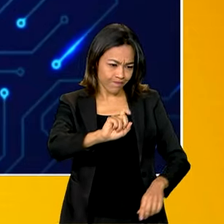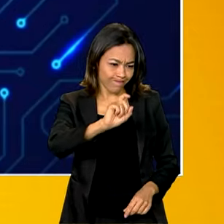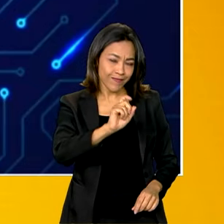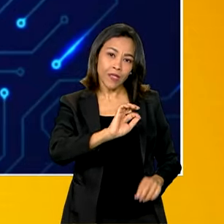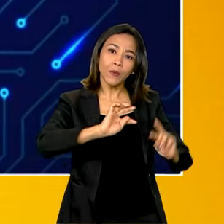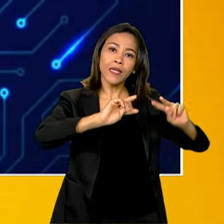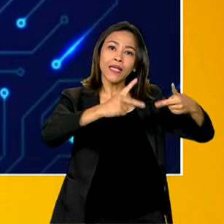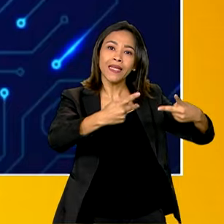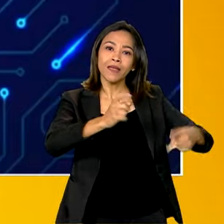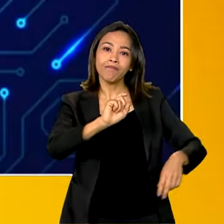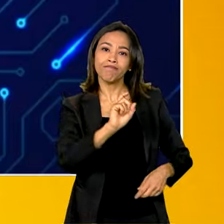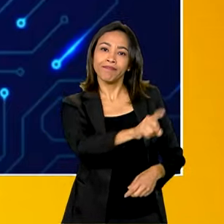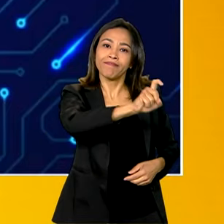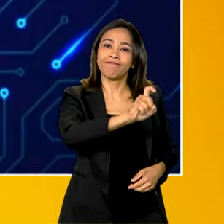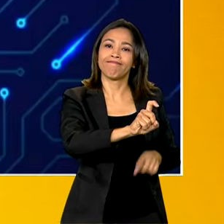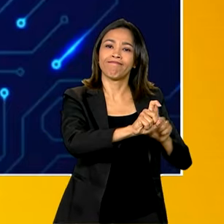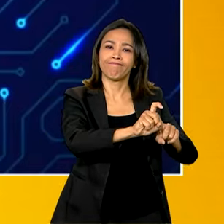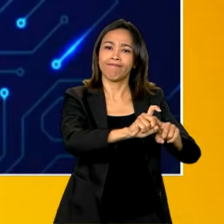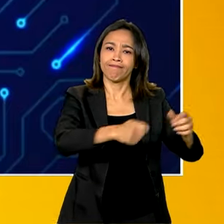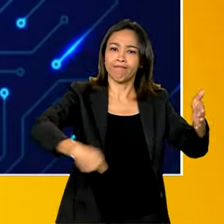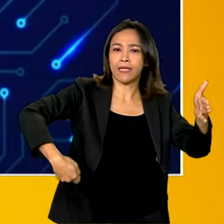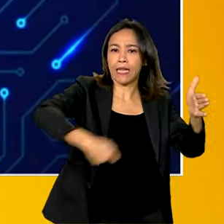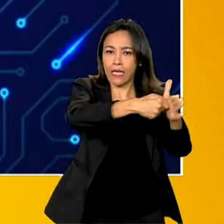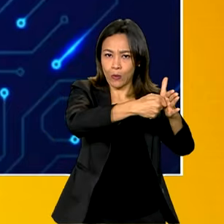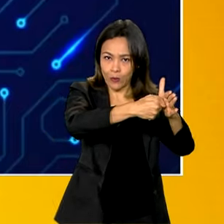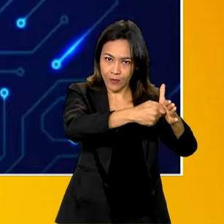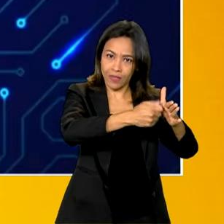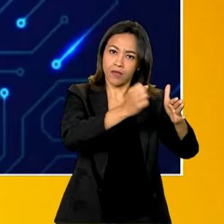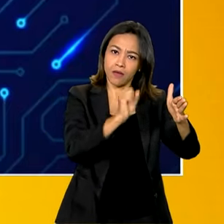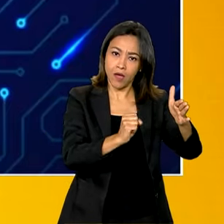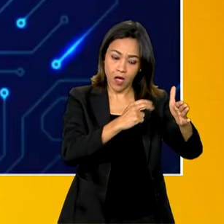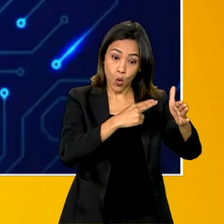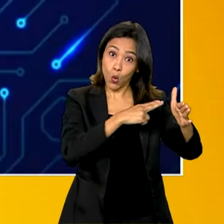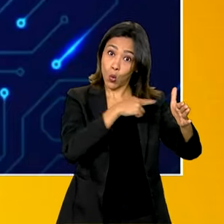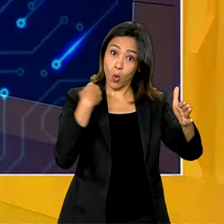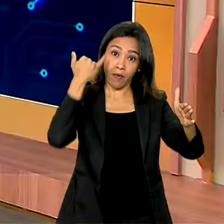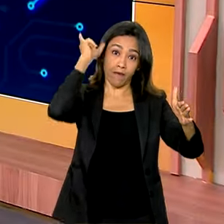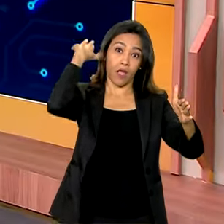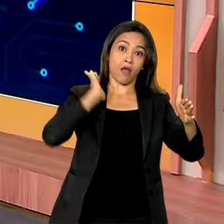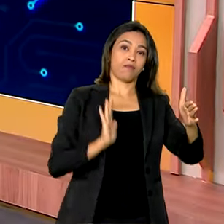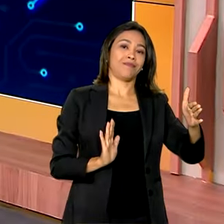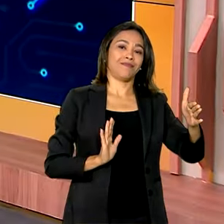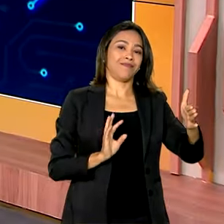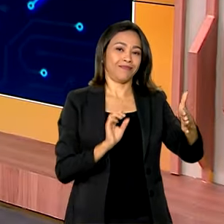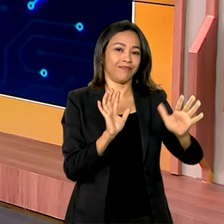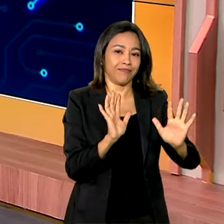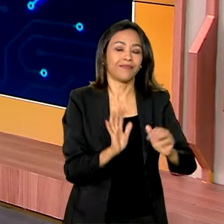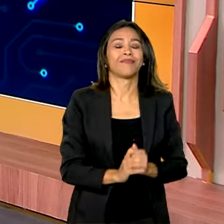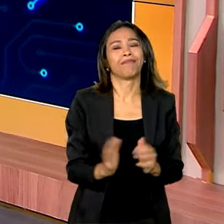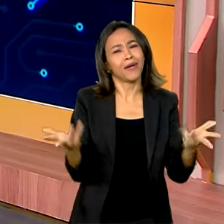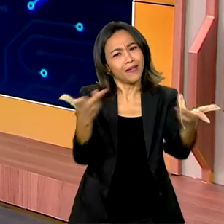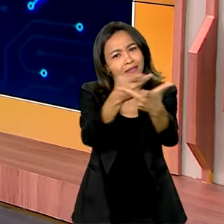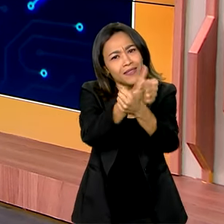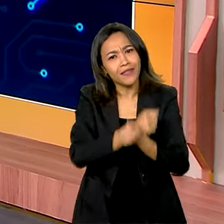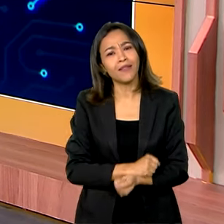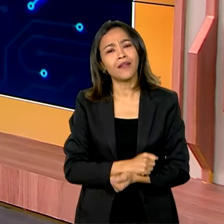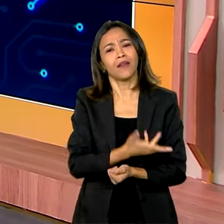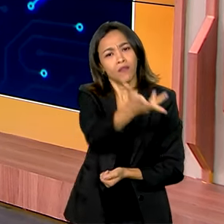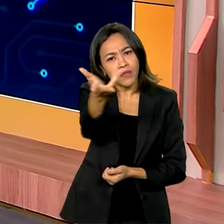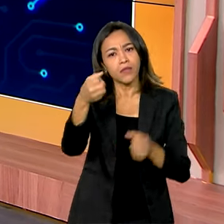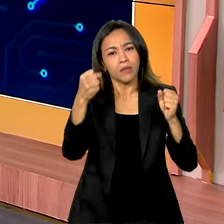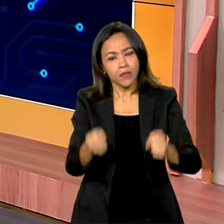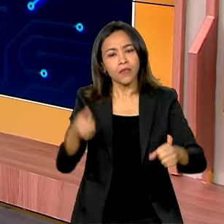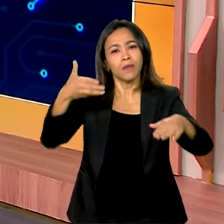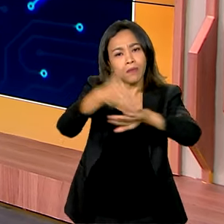sejam feitas as denúncias anônimas e gratuitas. O mais importante é o Disque 100. Maravilha. Todo mundo tem que participar e